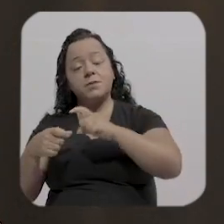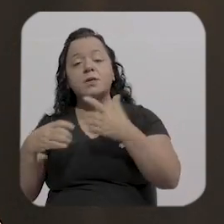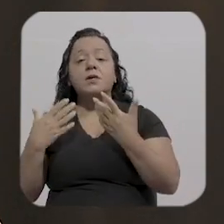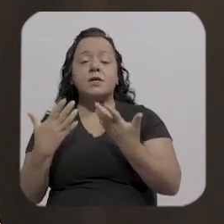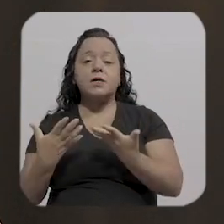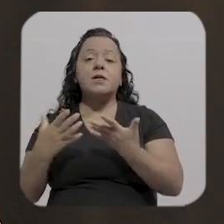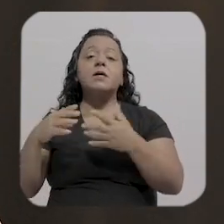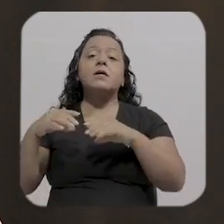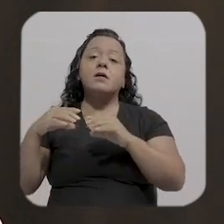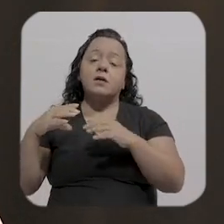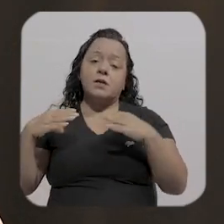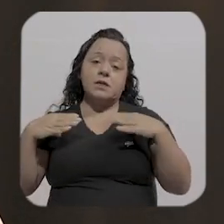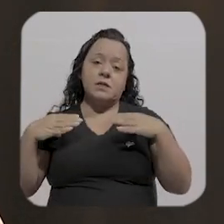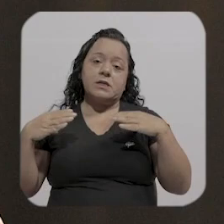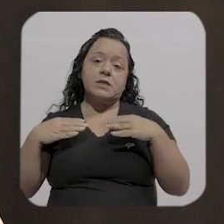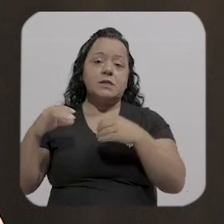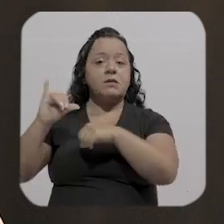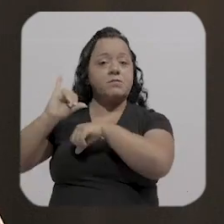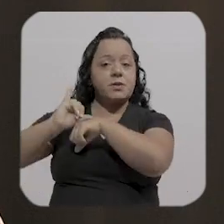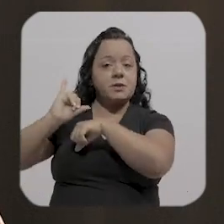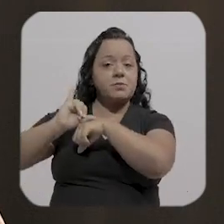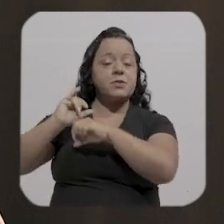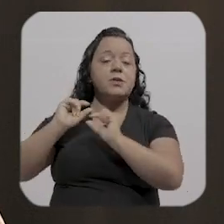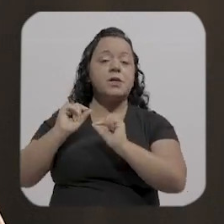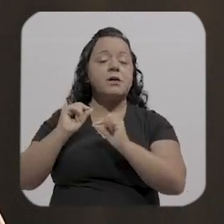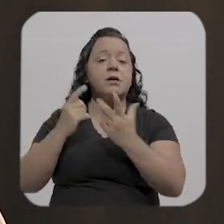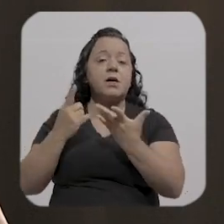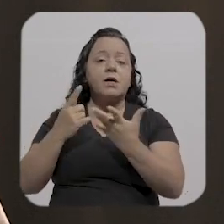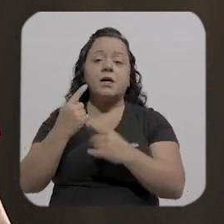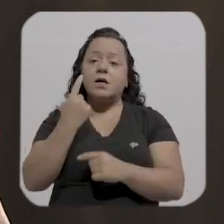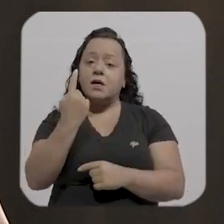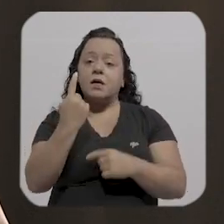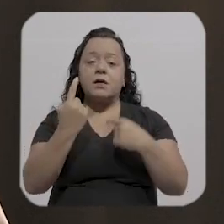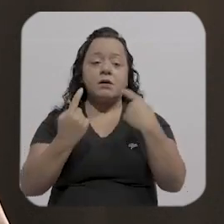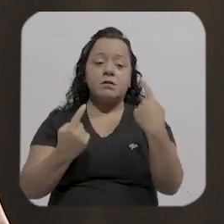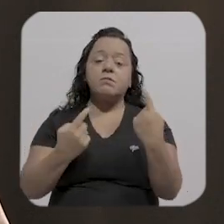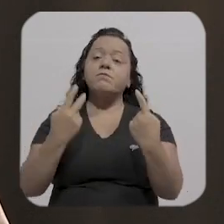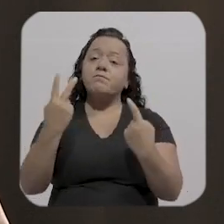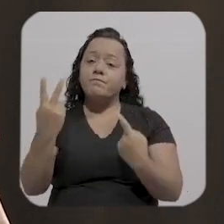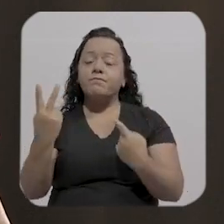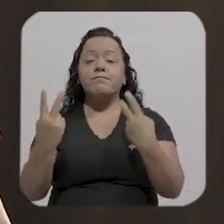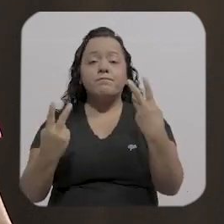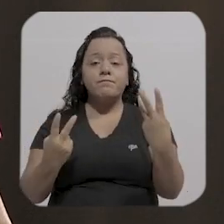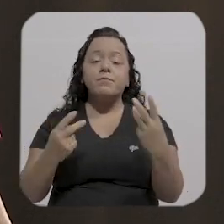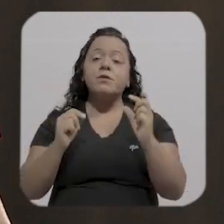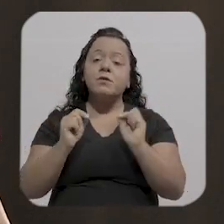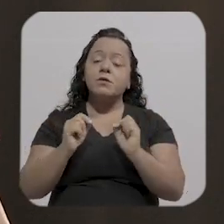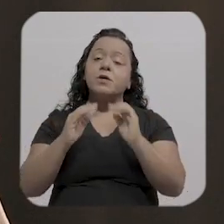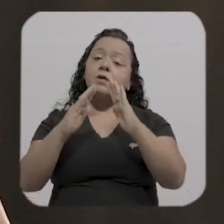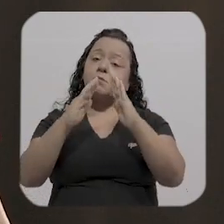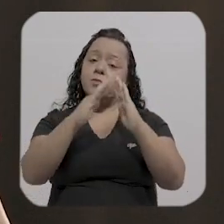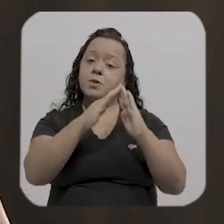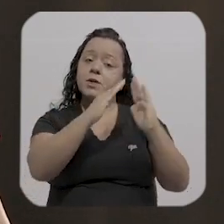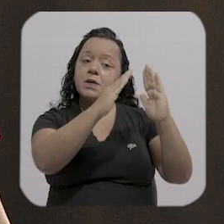de um parente. E eu lembro disso, assim, de quando